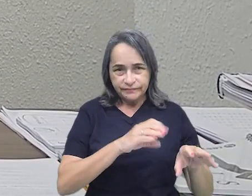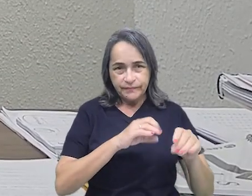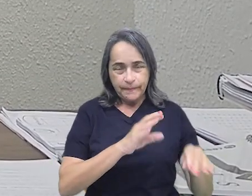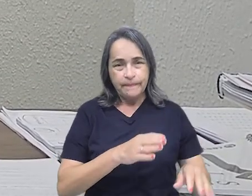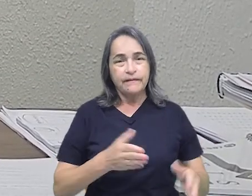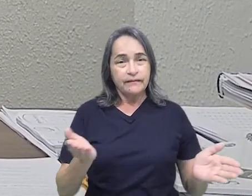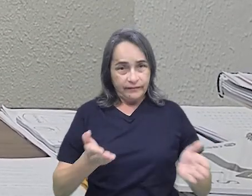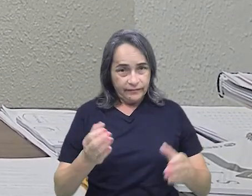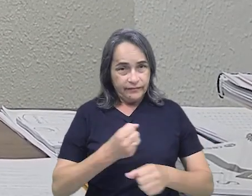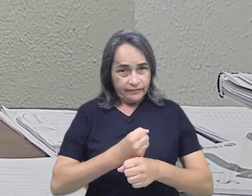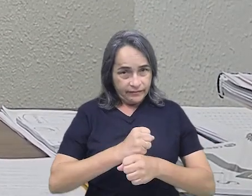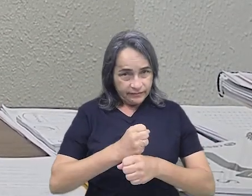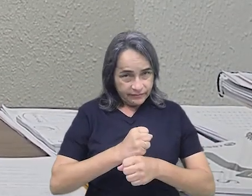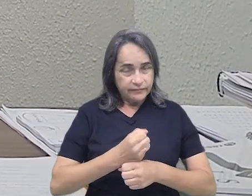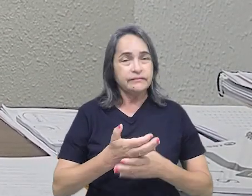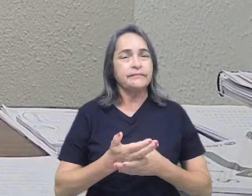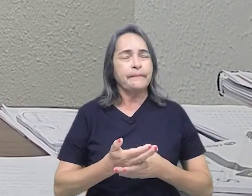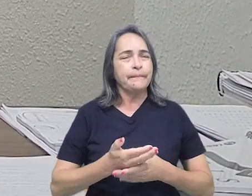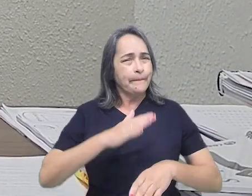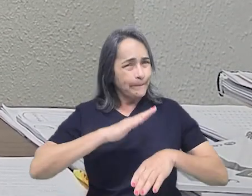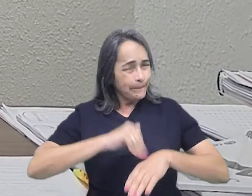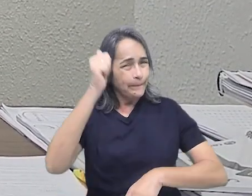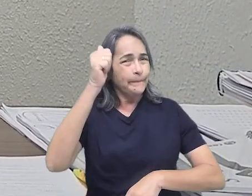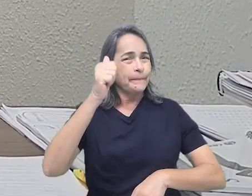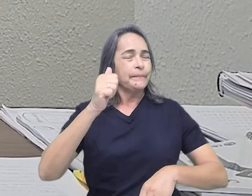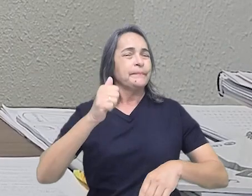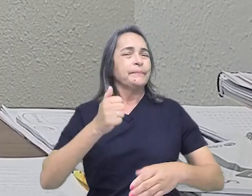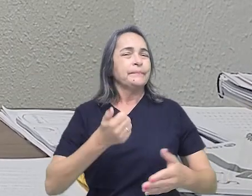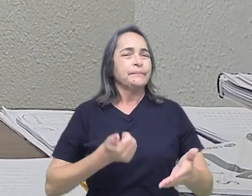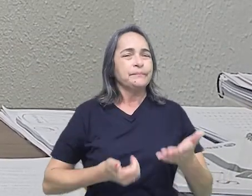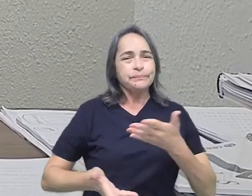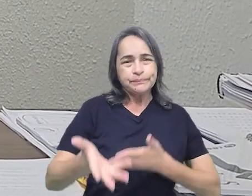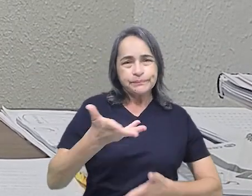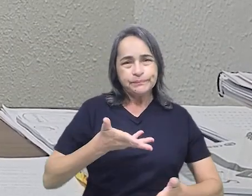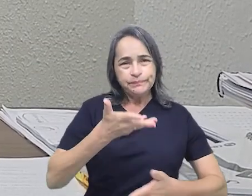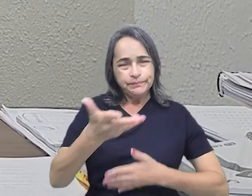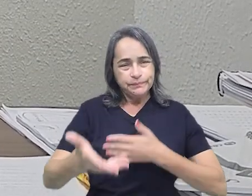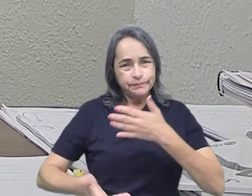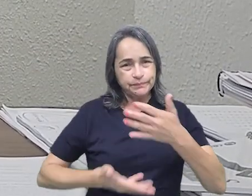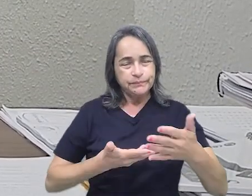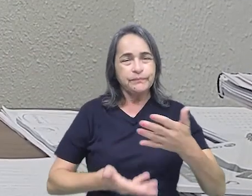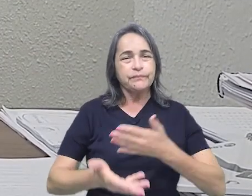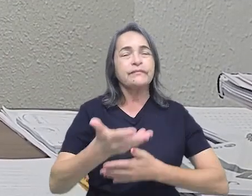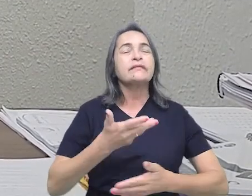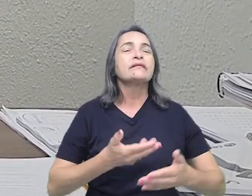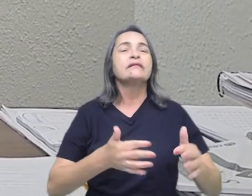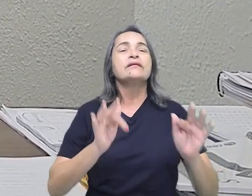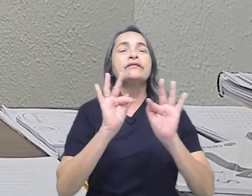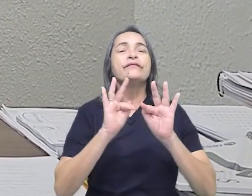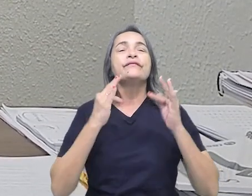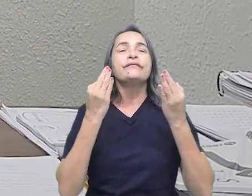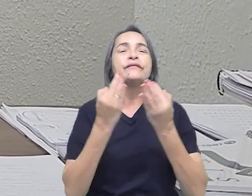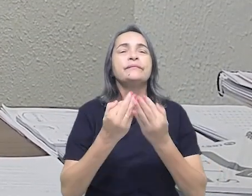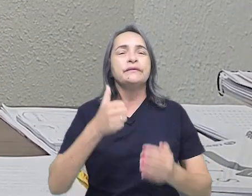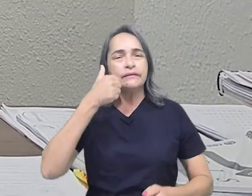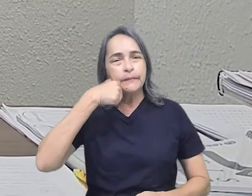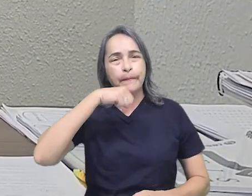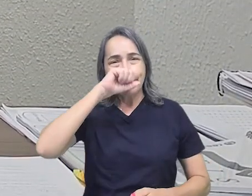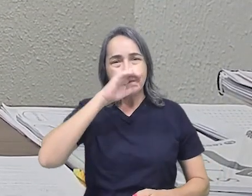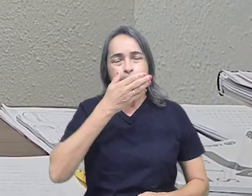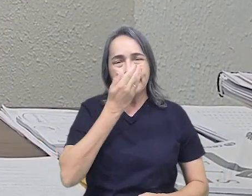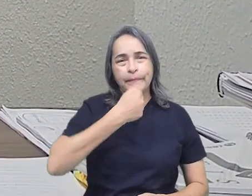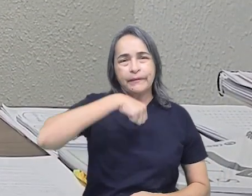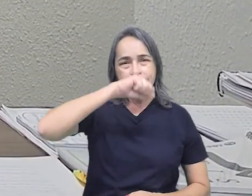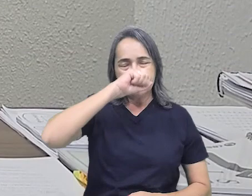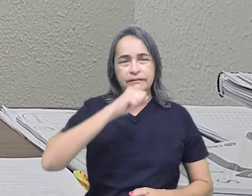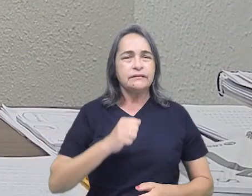cada vez mais, melhorar as nossas relações com as famílias, com os pais, enfim,